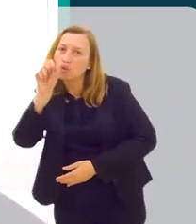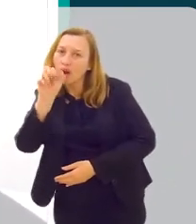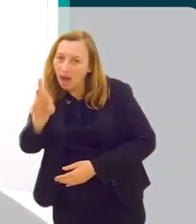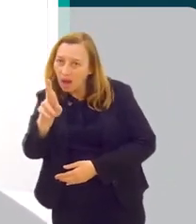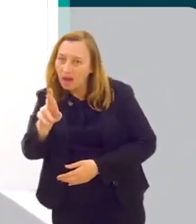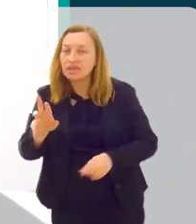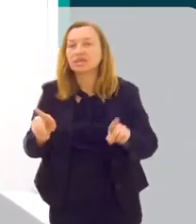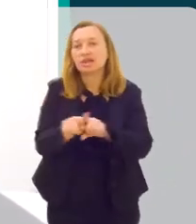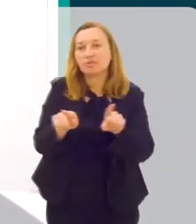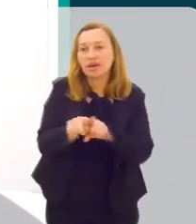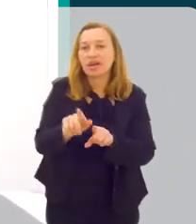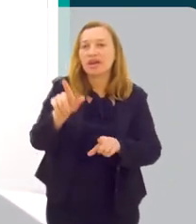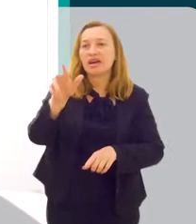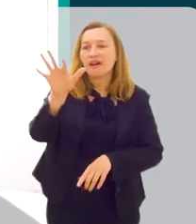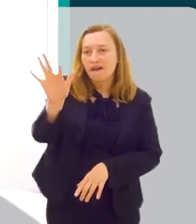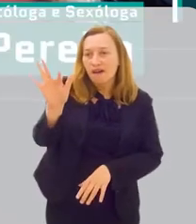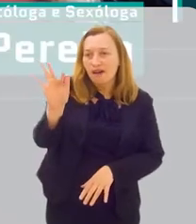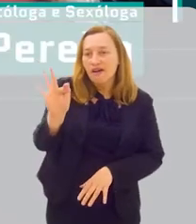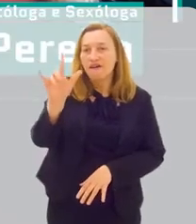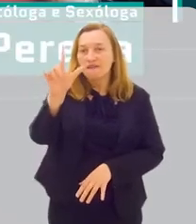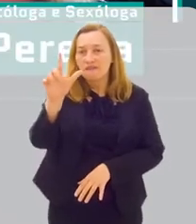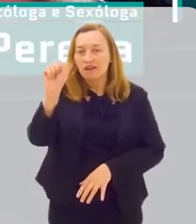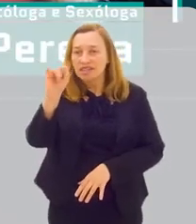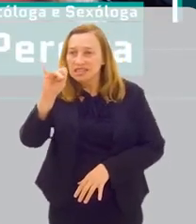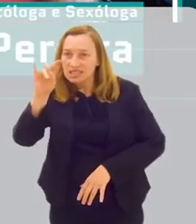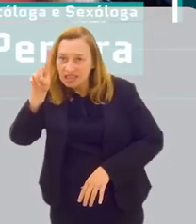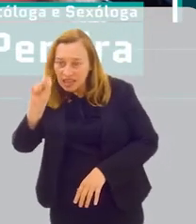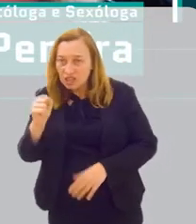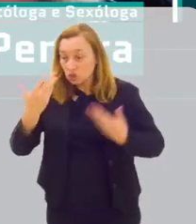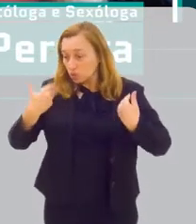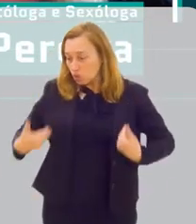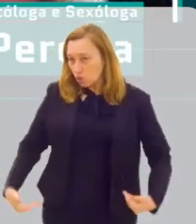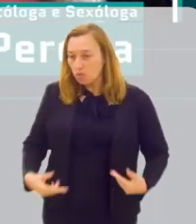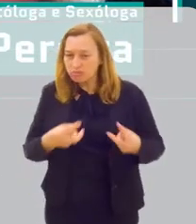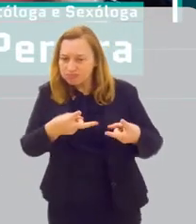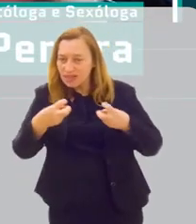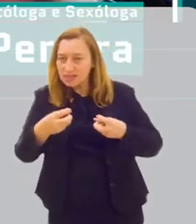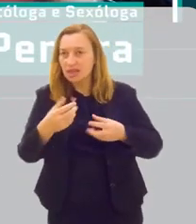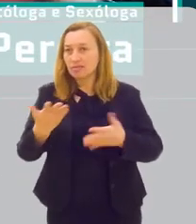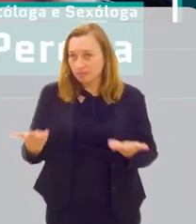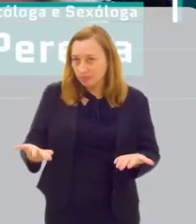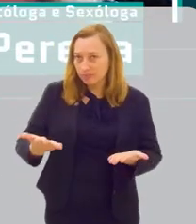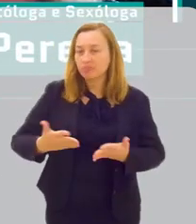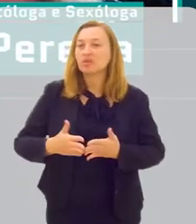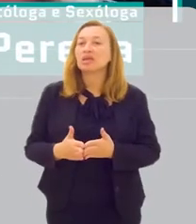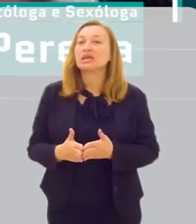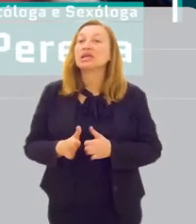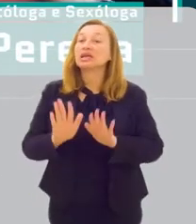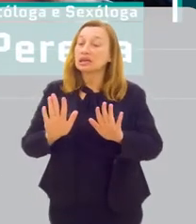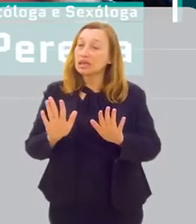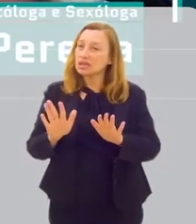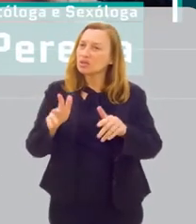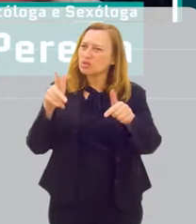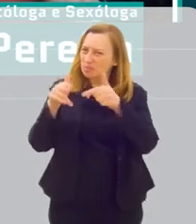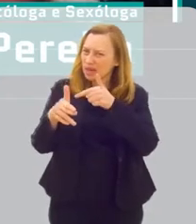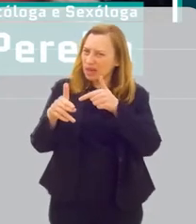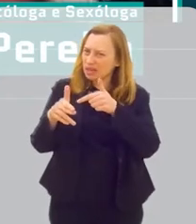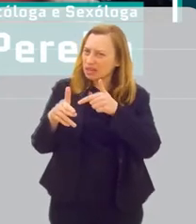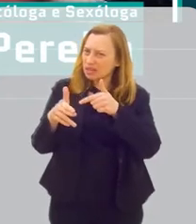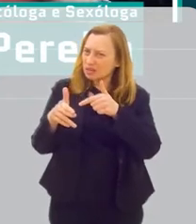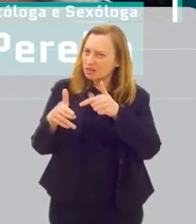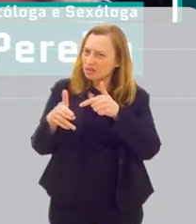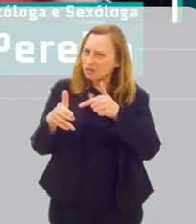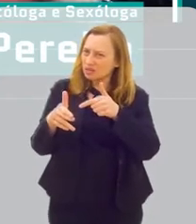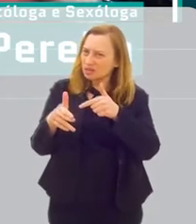e a flacidez do corpo é um primeiro aspecto que a gente percebe. Isso interfere,